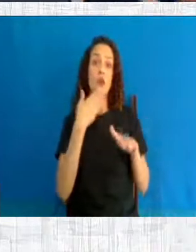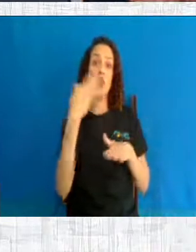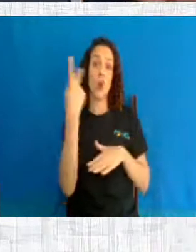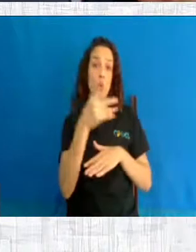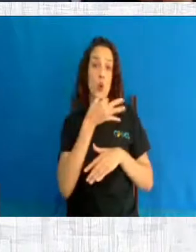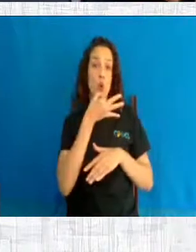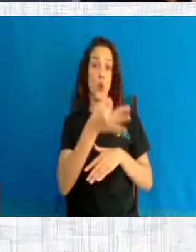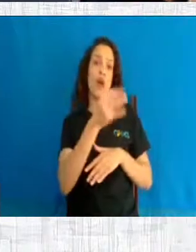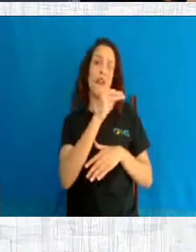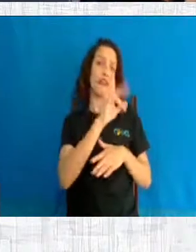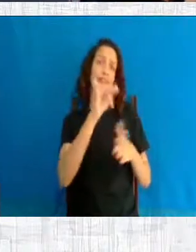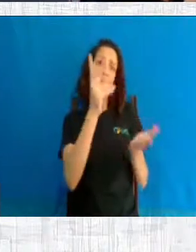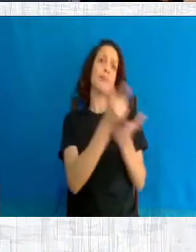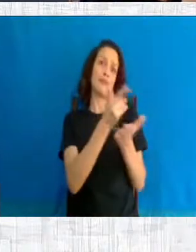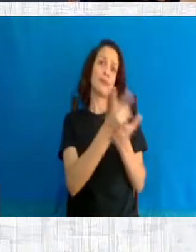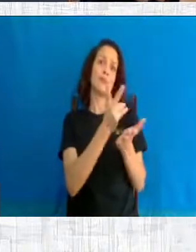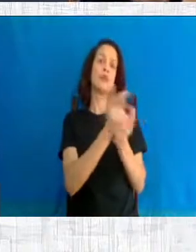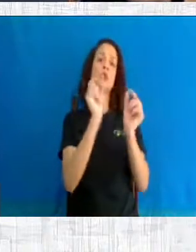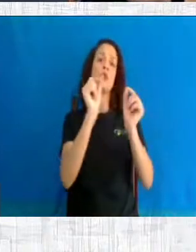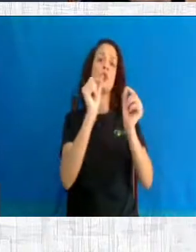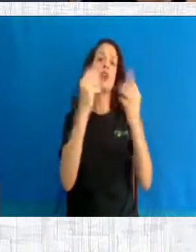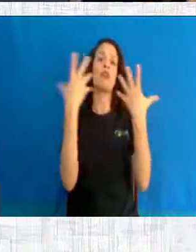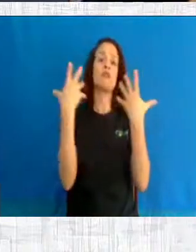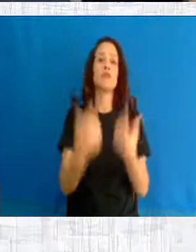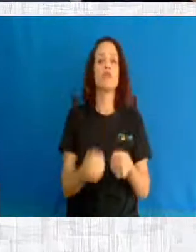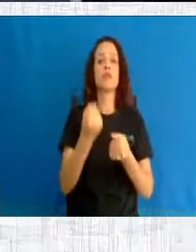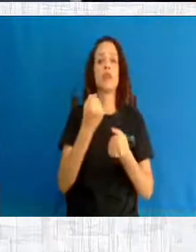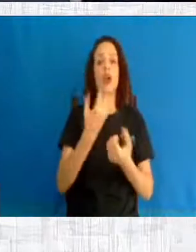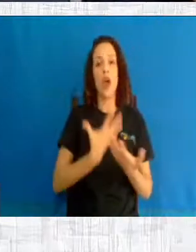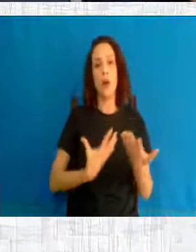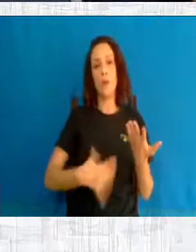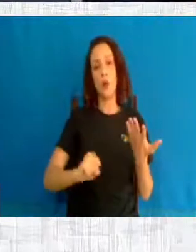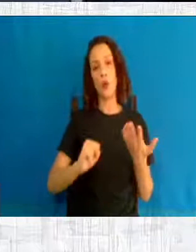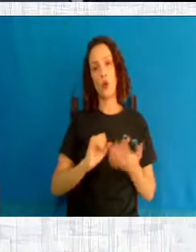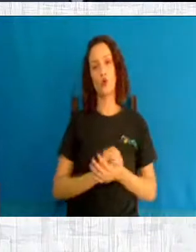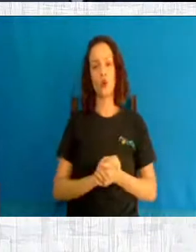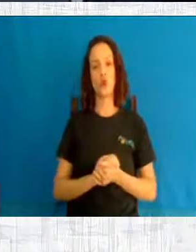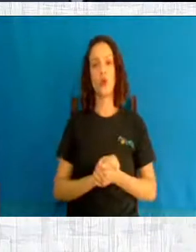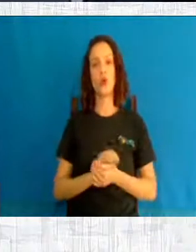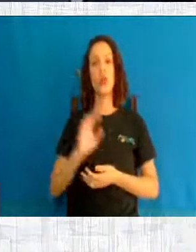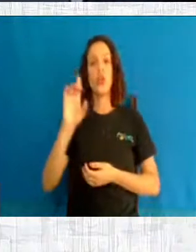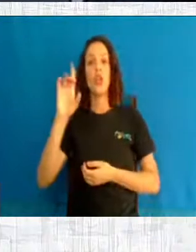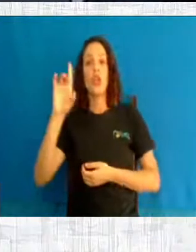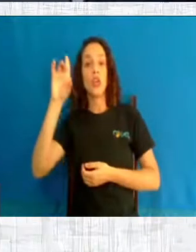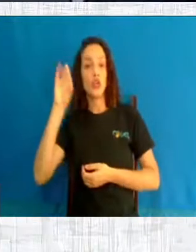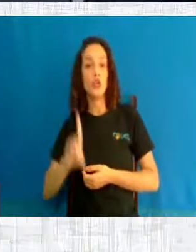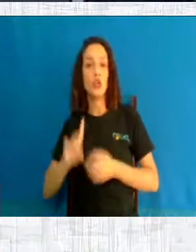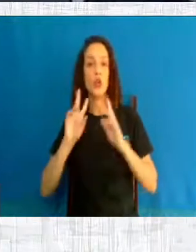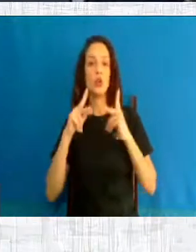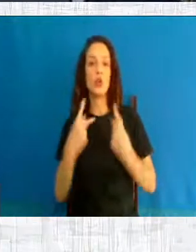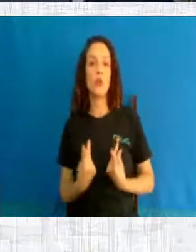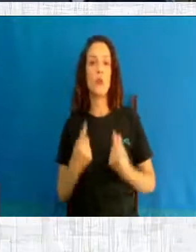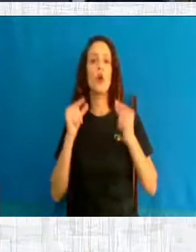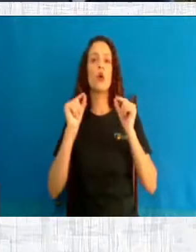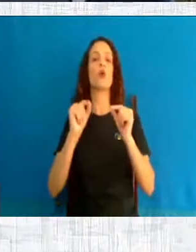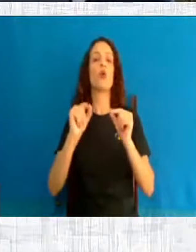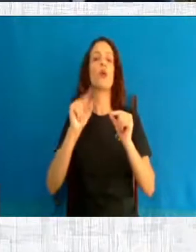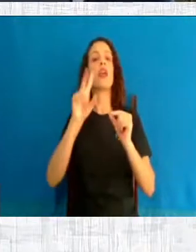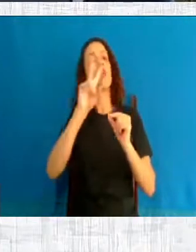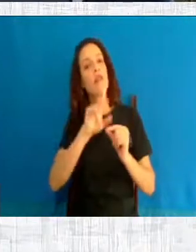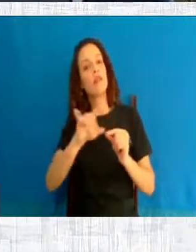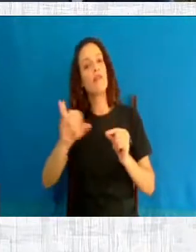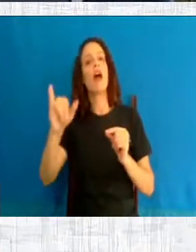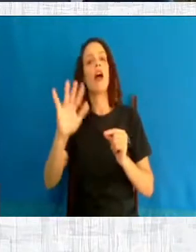a gente vê que os direitos humanos, a tendência é a universalização. Quanto mais se avança a humanidade, mais se estende a todos.